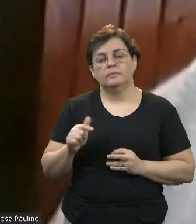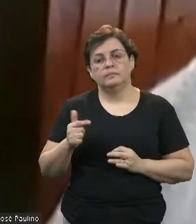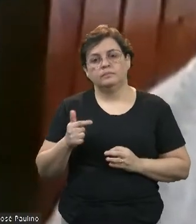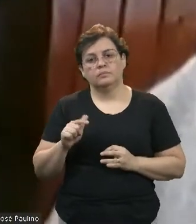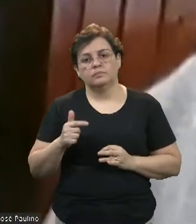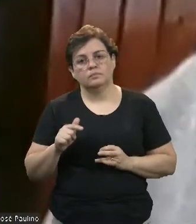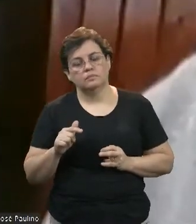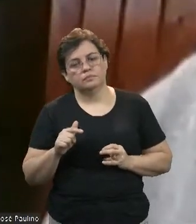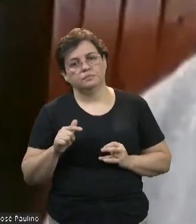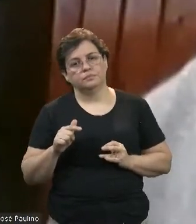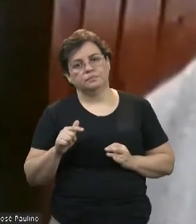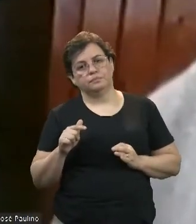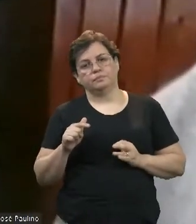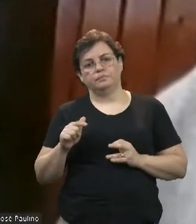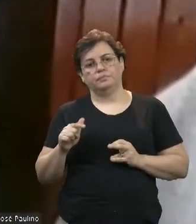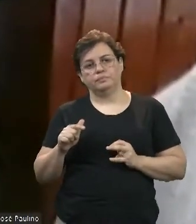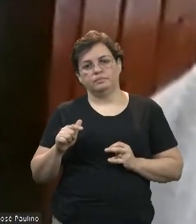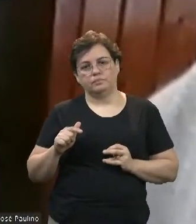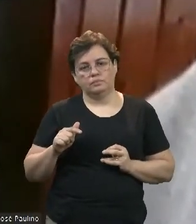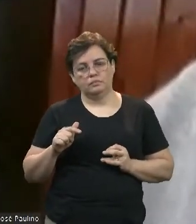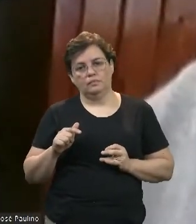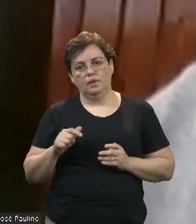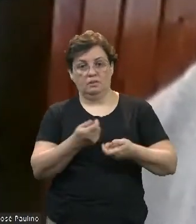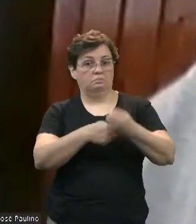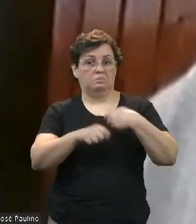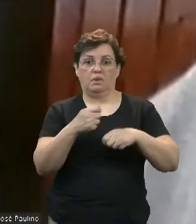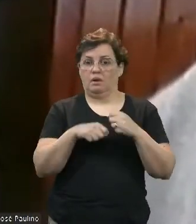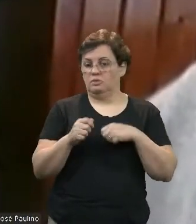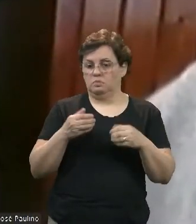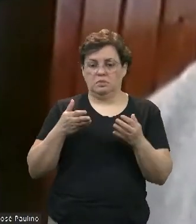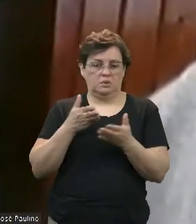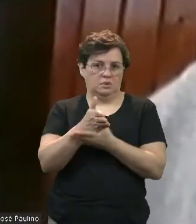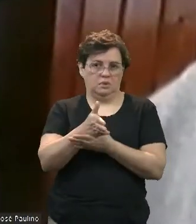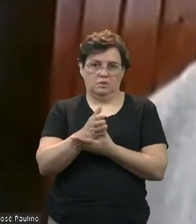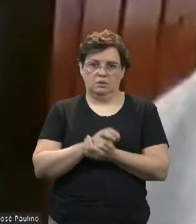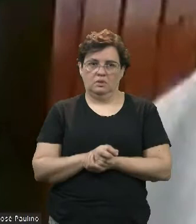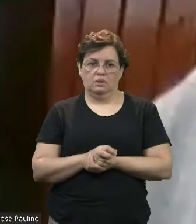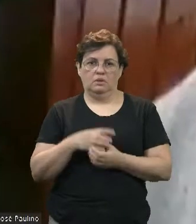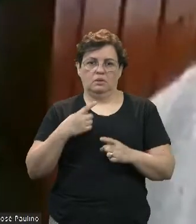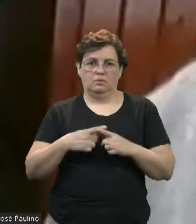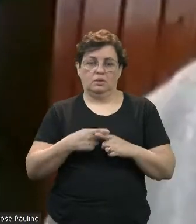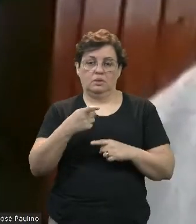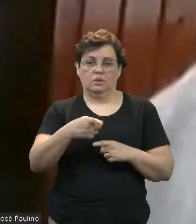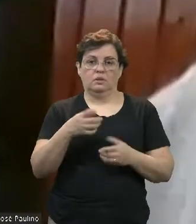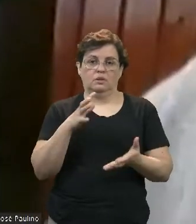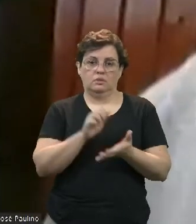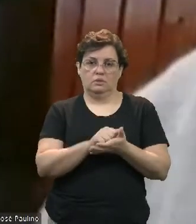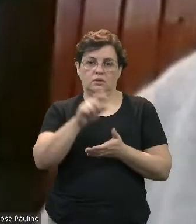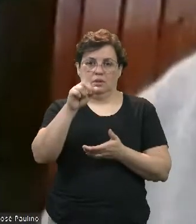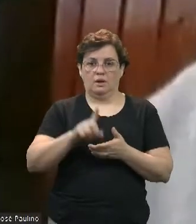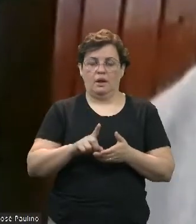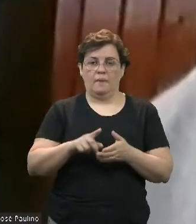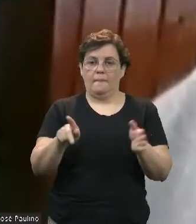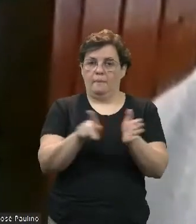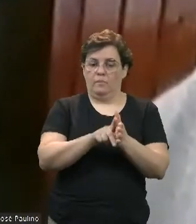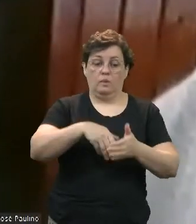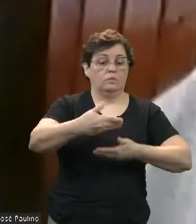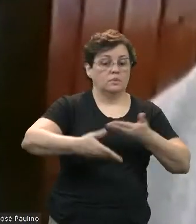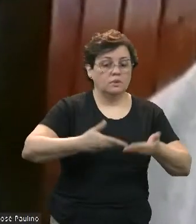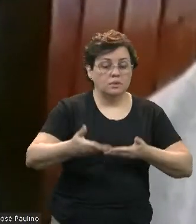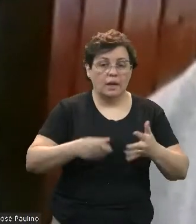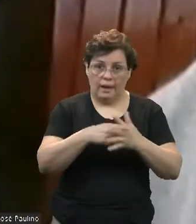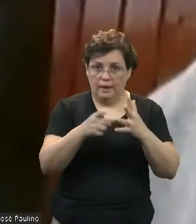doença da administração, porque esse contrato é feito entre os servidores e os